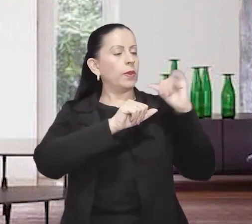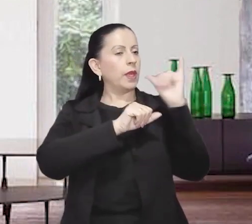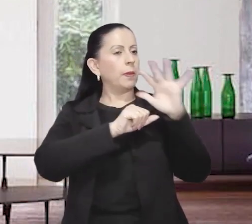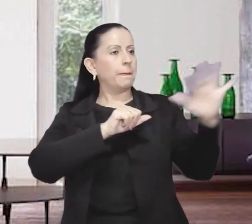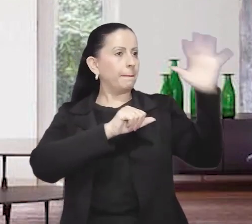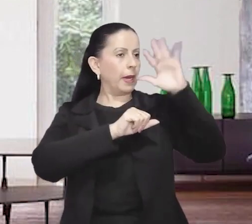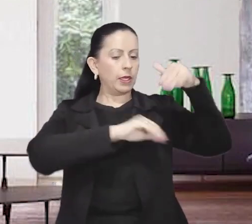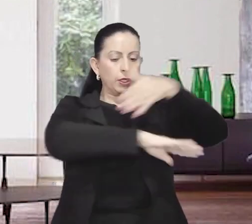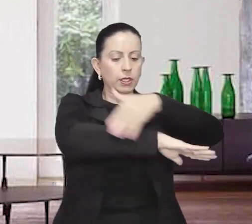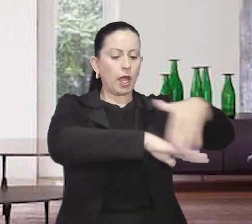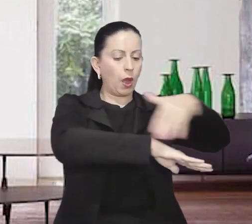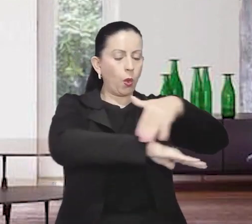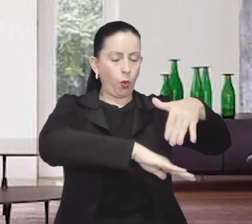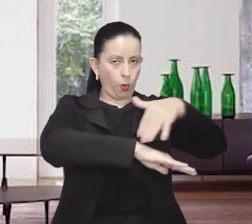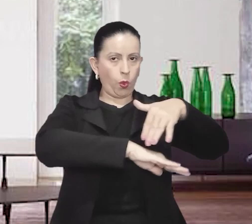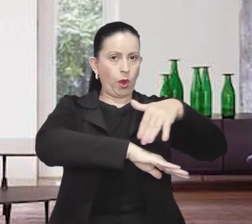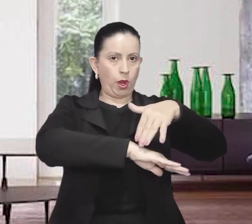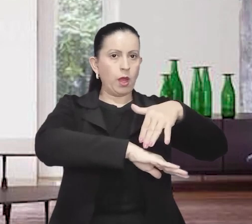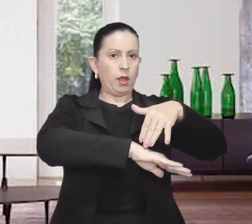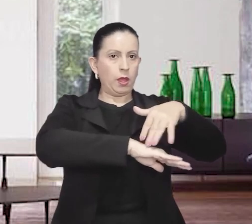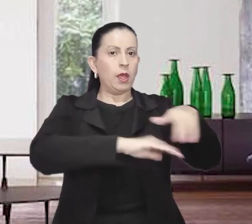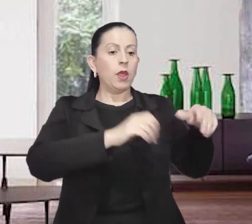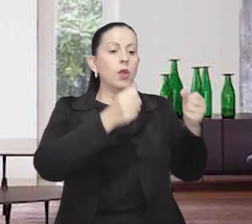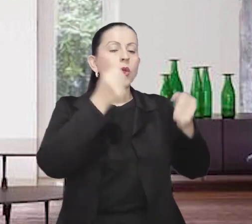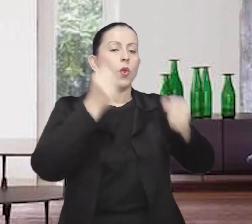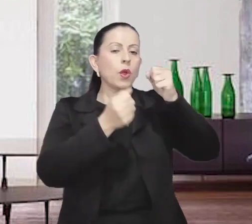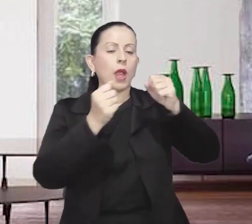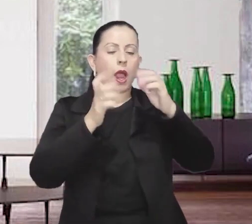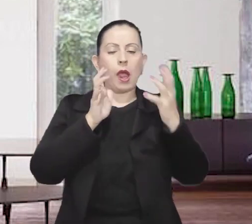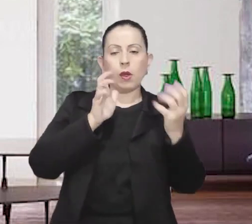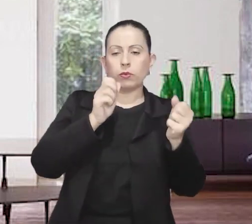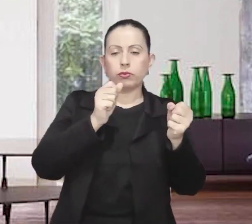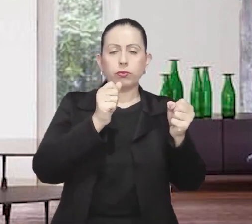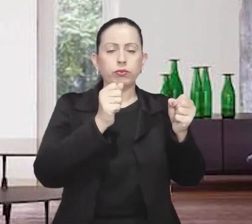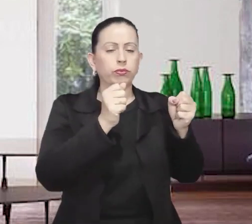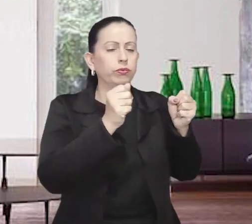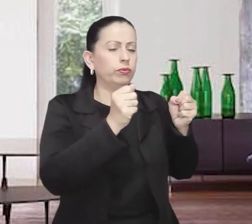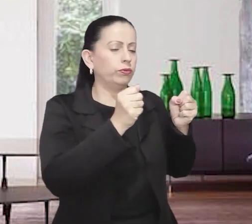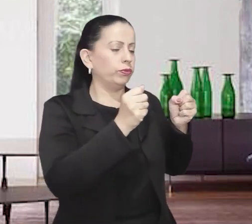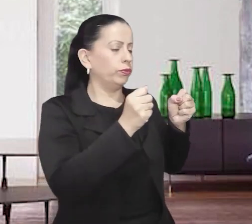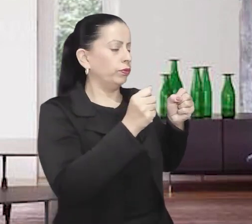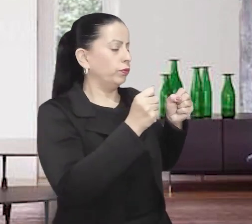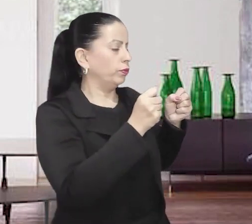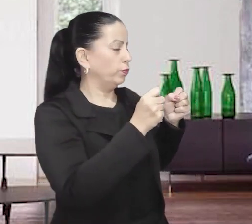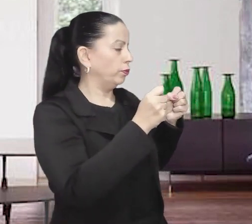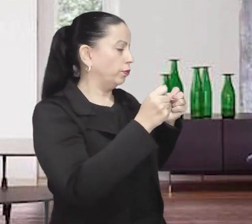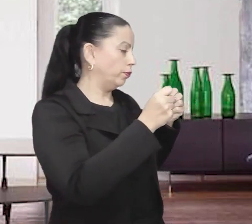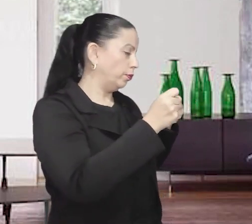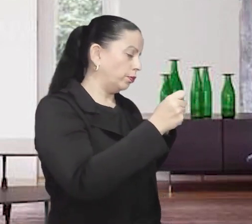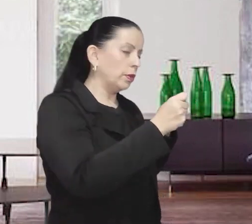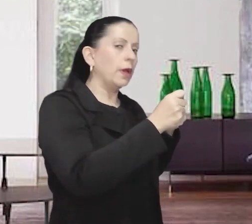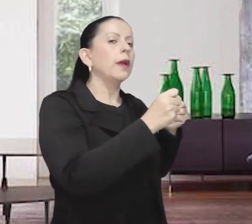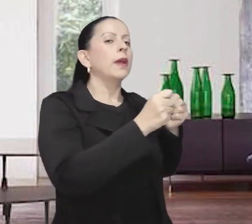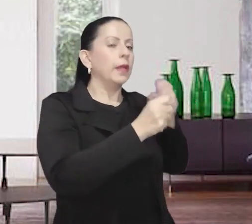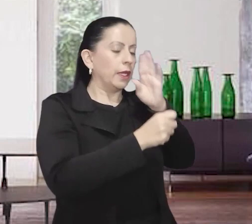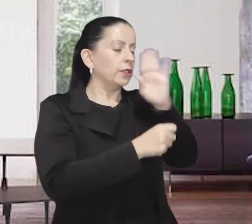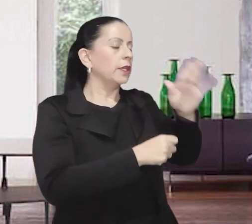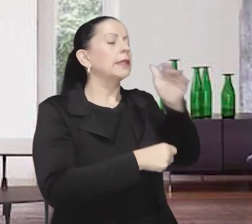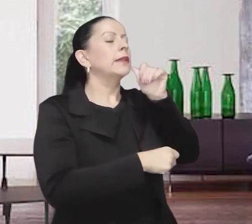está derrapando de lado em câmera superlenta em direção a uma menina.